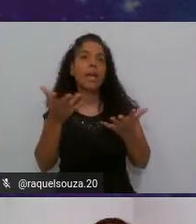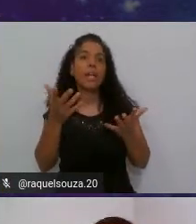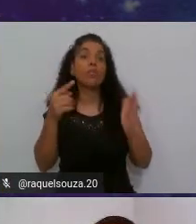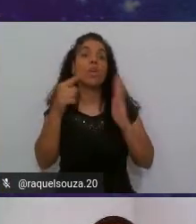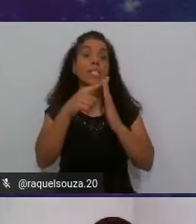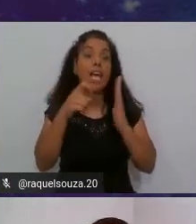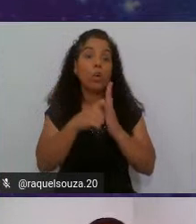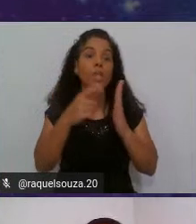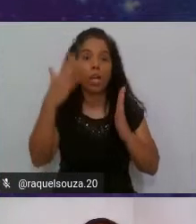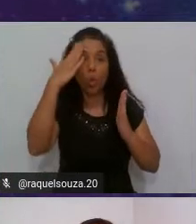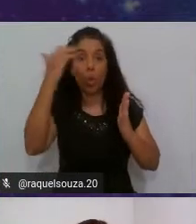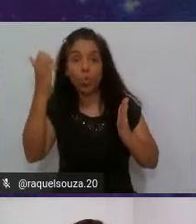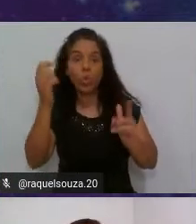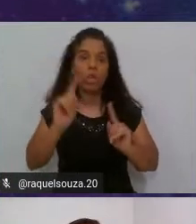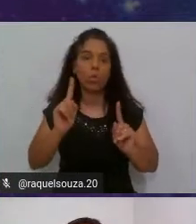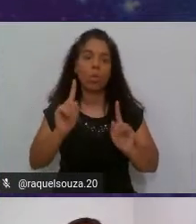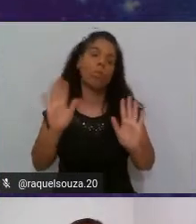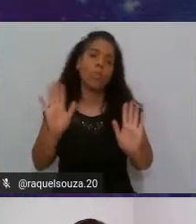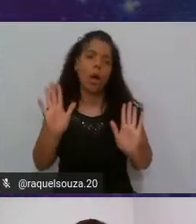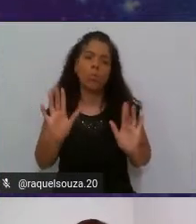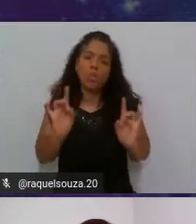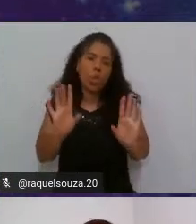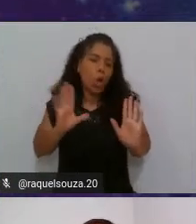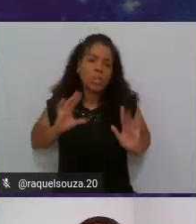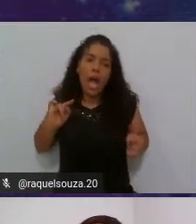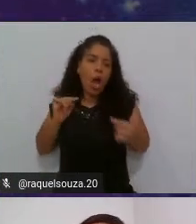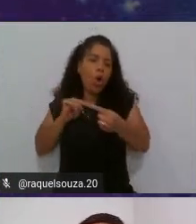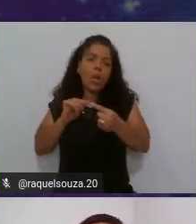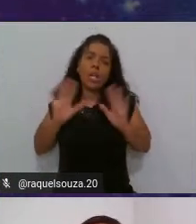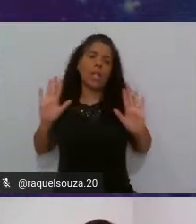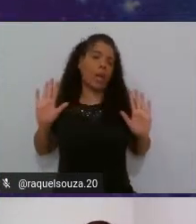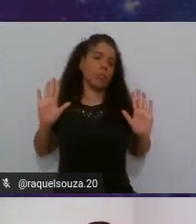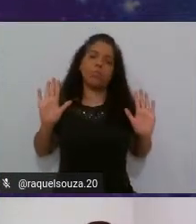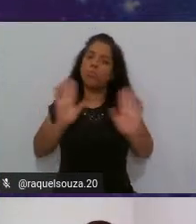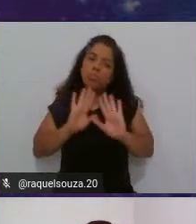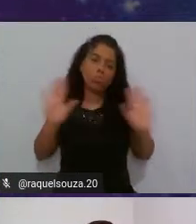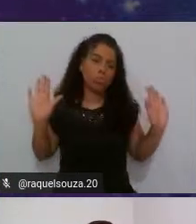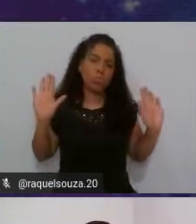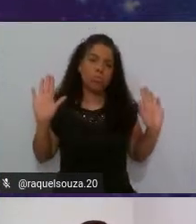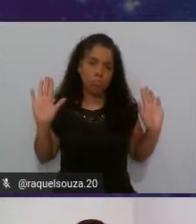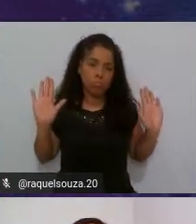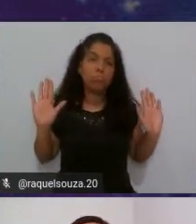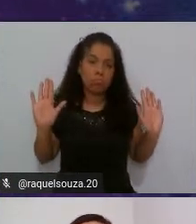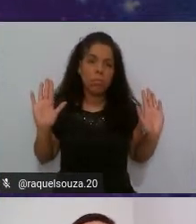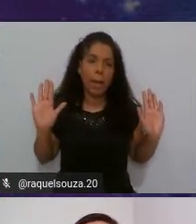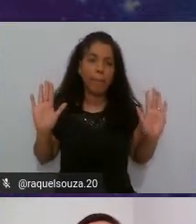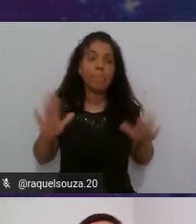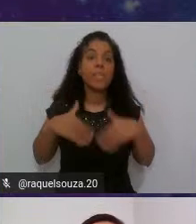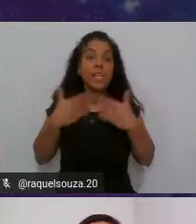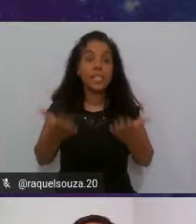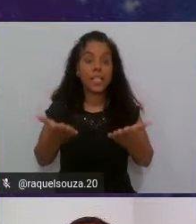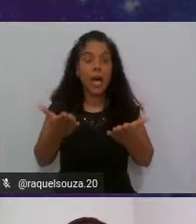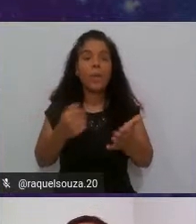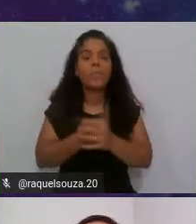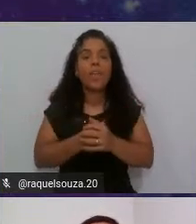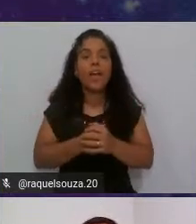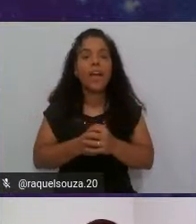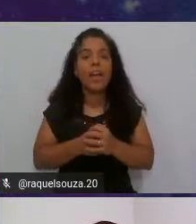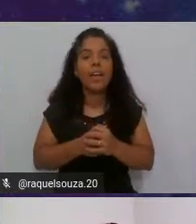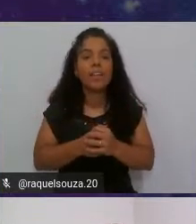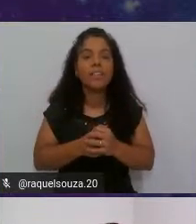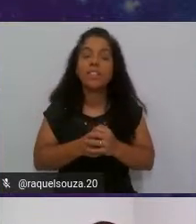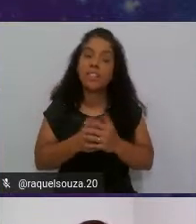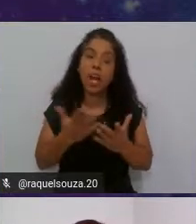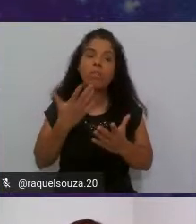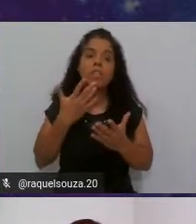executado com sucesso ou não está apenas dizendo que a nossa request se comunicou tá então com